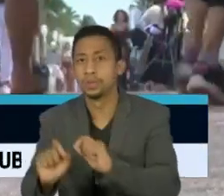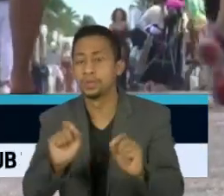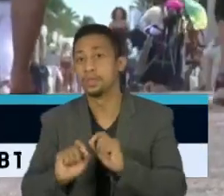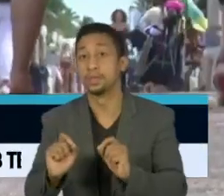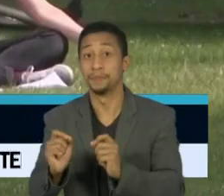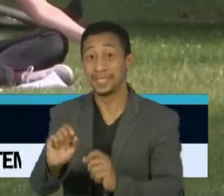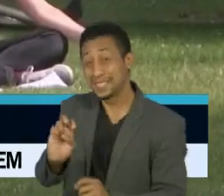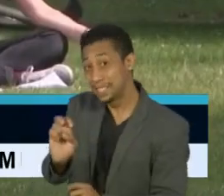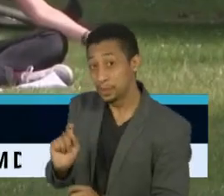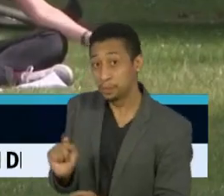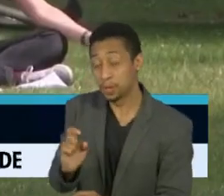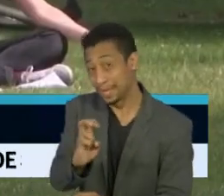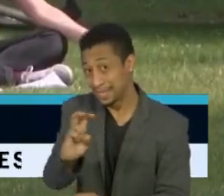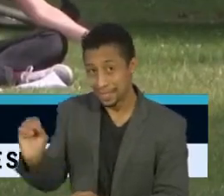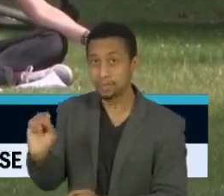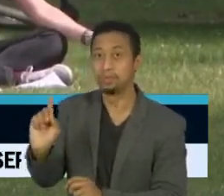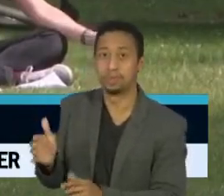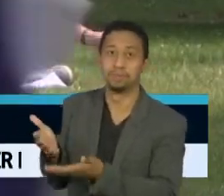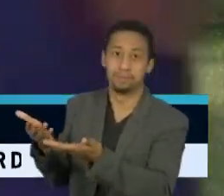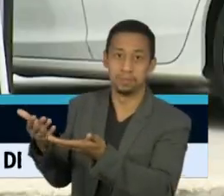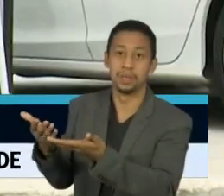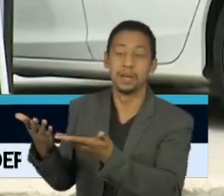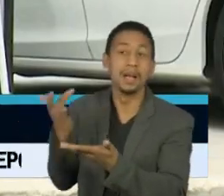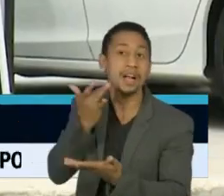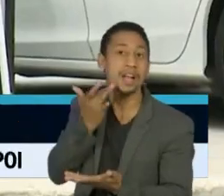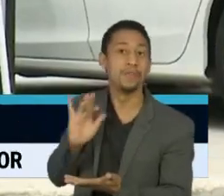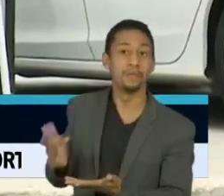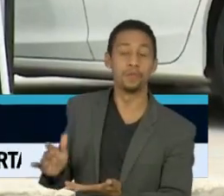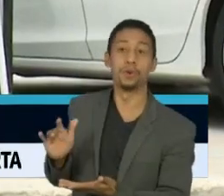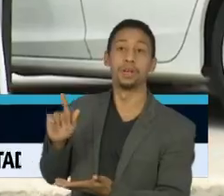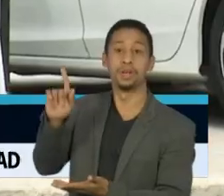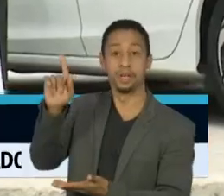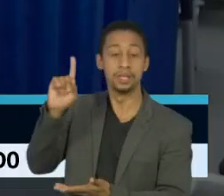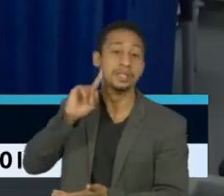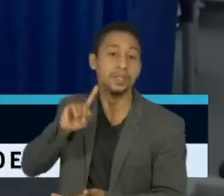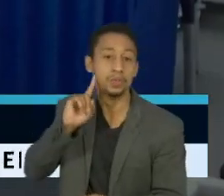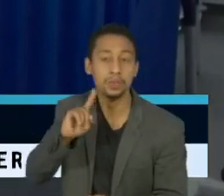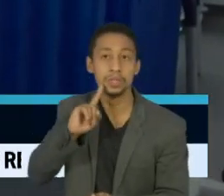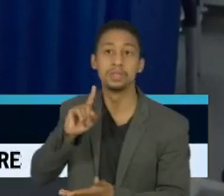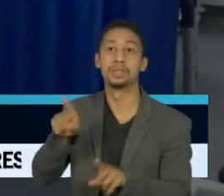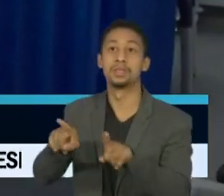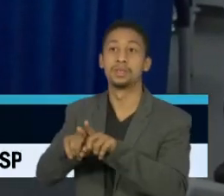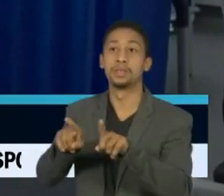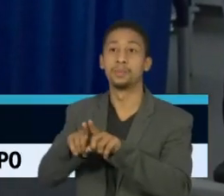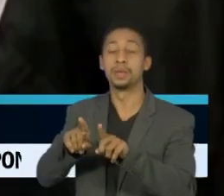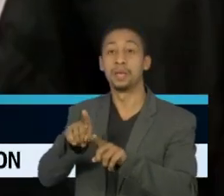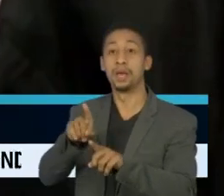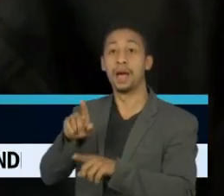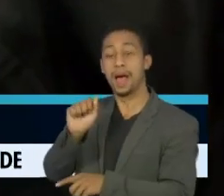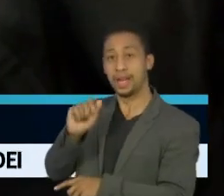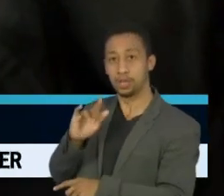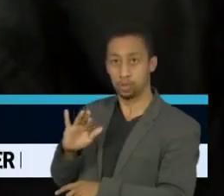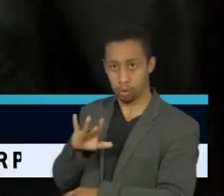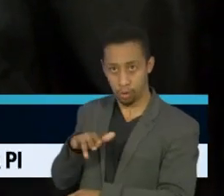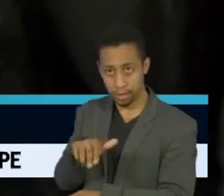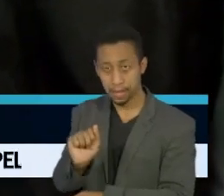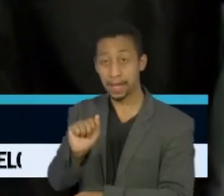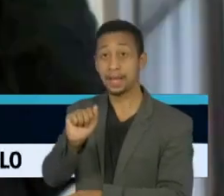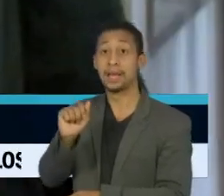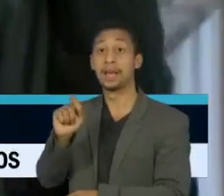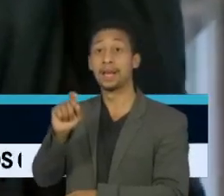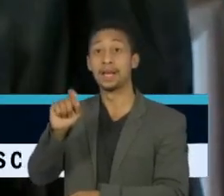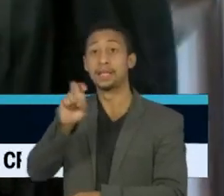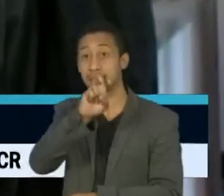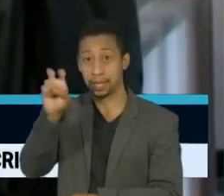mil e 500. Califórnia, Arizona e Texas também apresentaram altas nos últimos dias. O Texas pode se tornar,